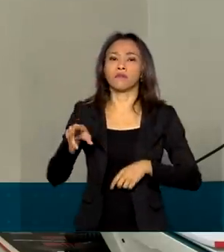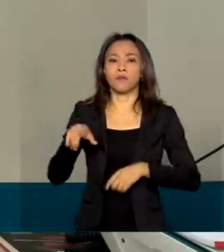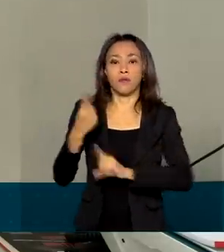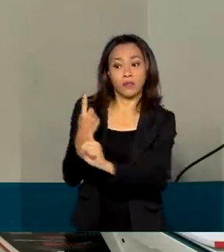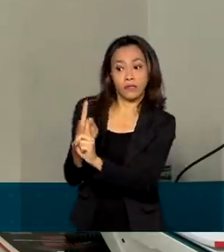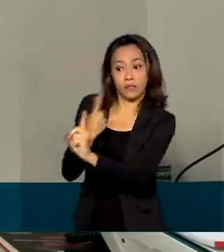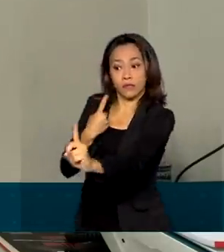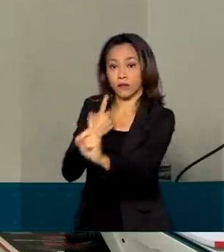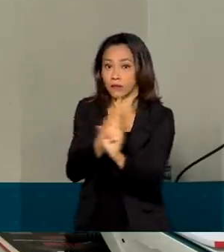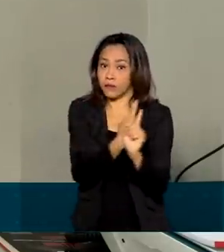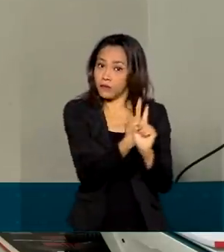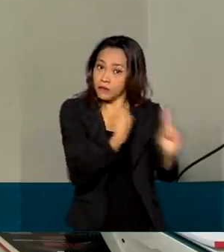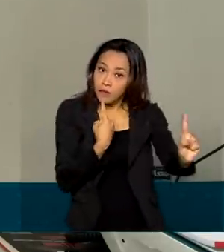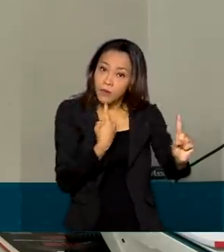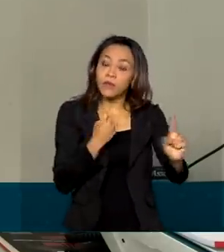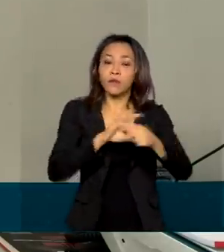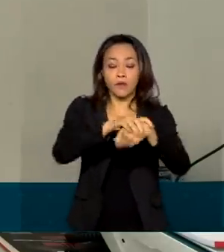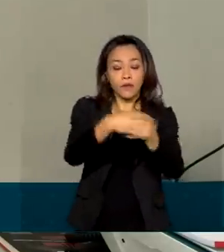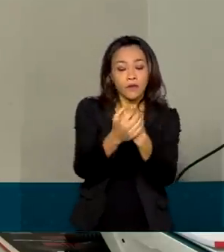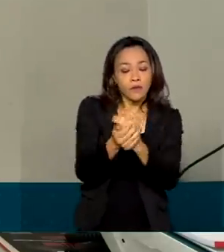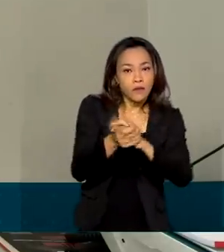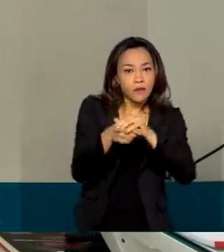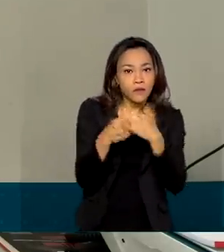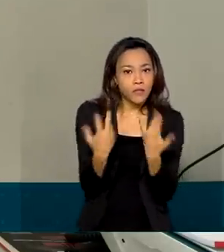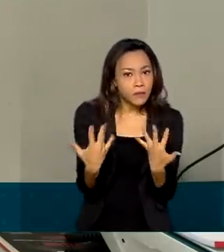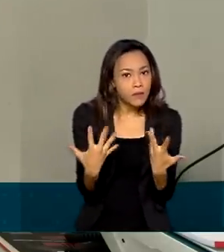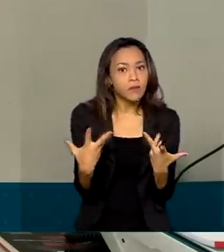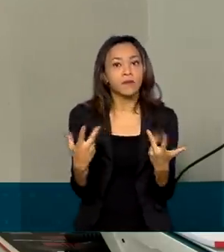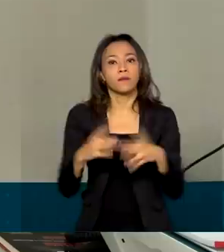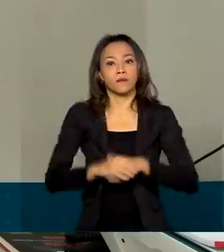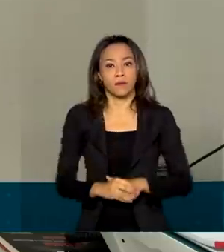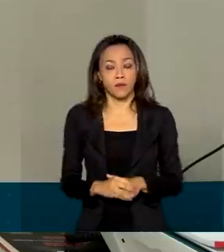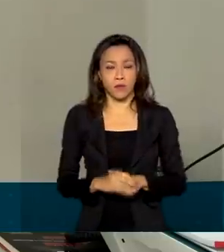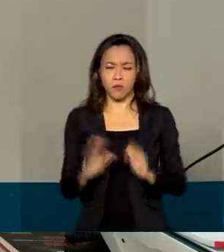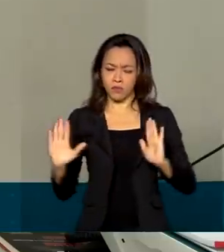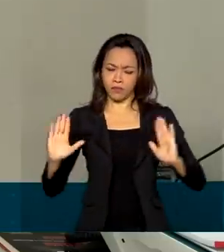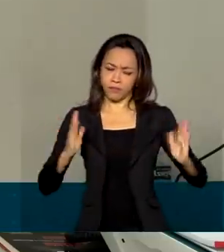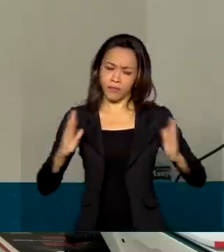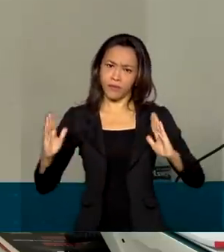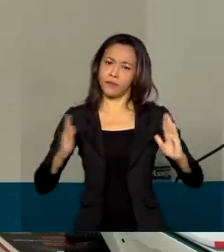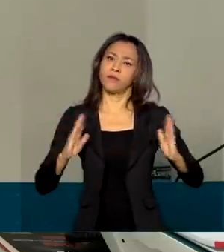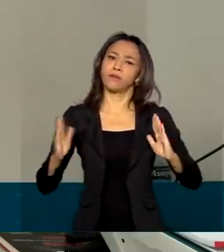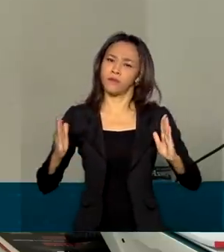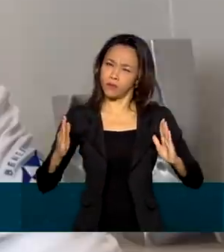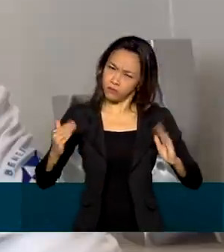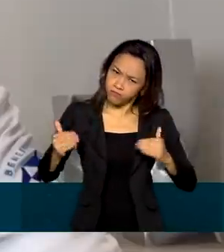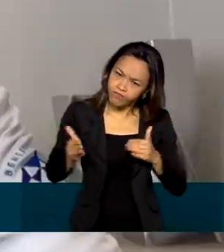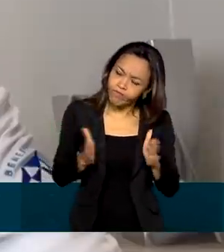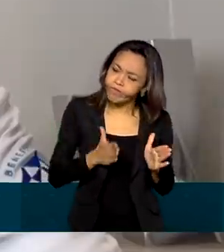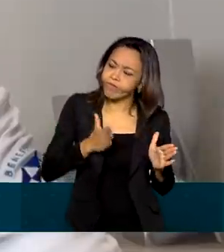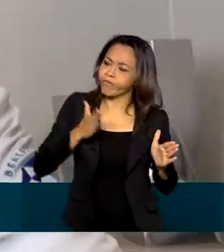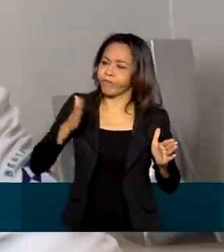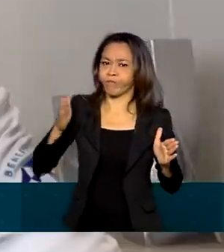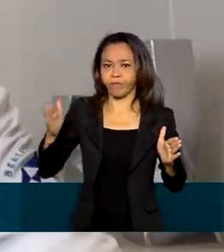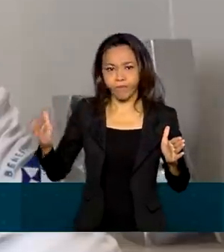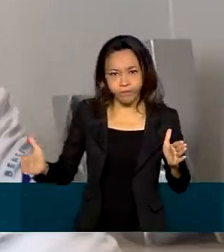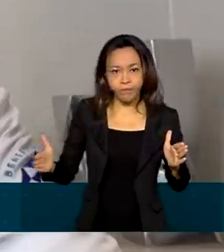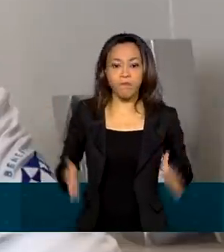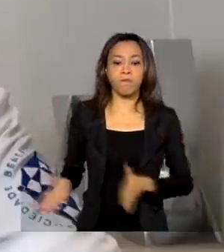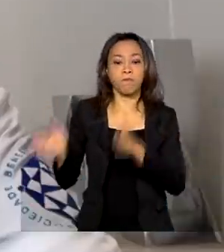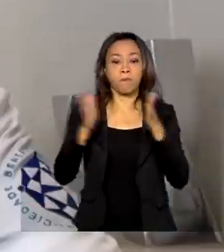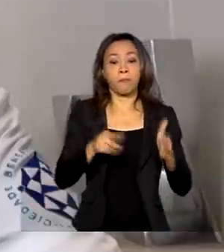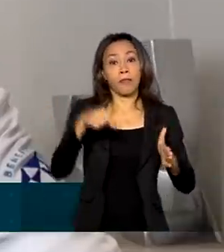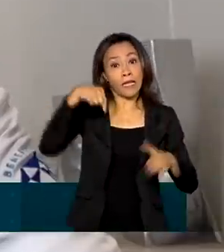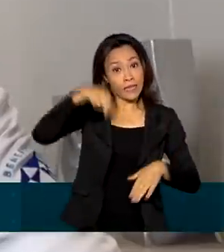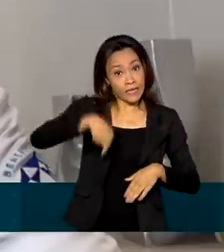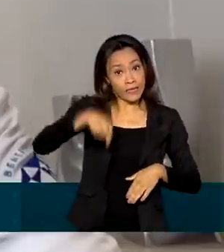de higienização de mãos, por um período mais longo. Neste momento em que nós